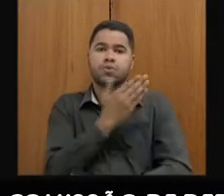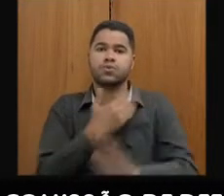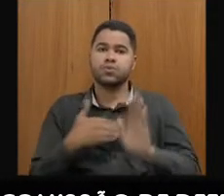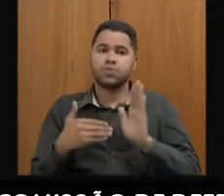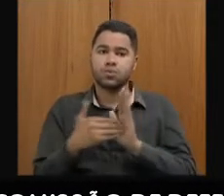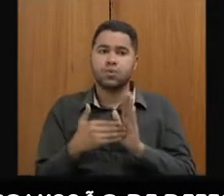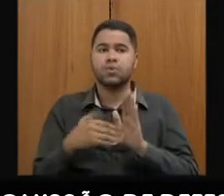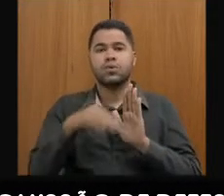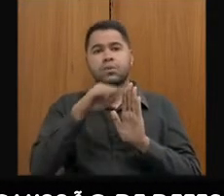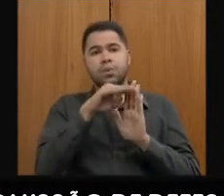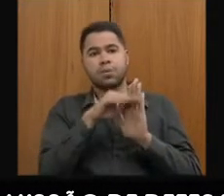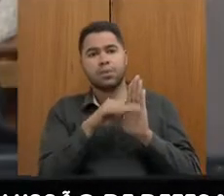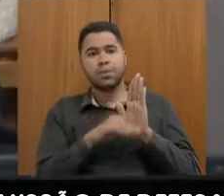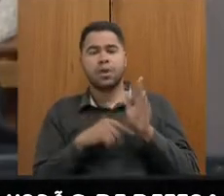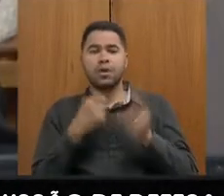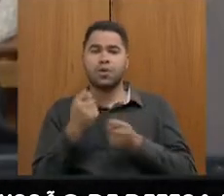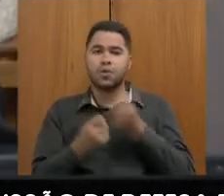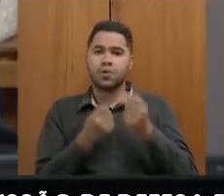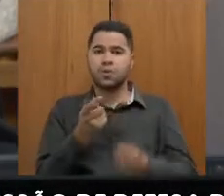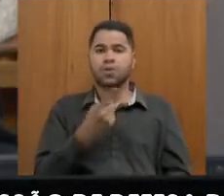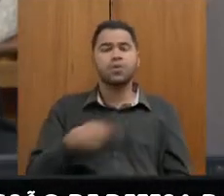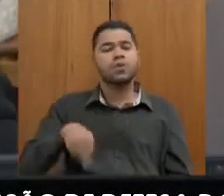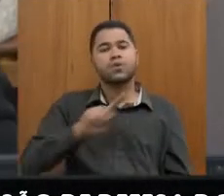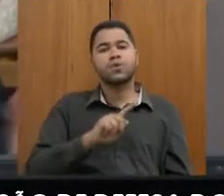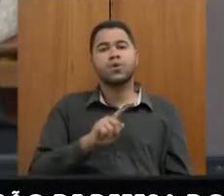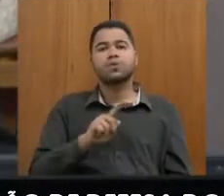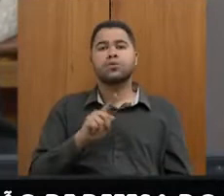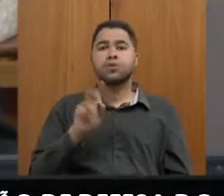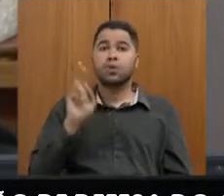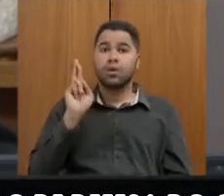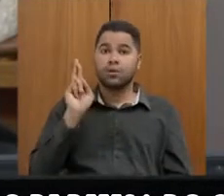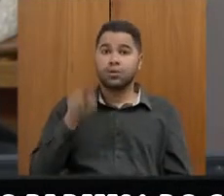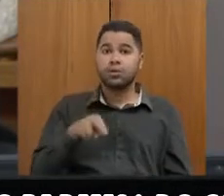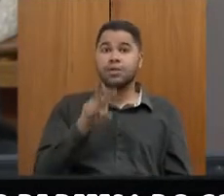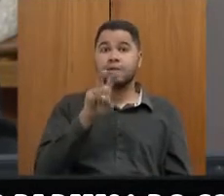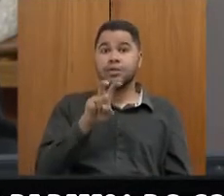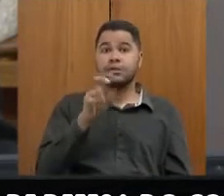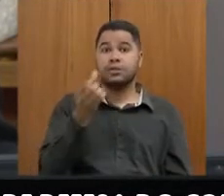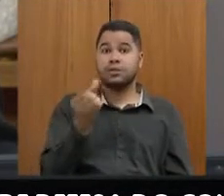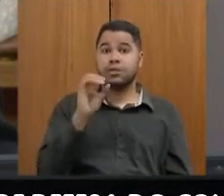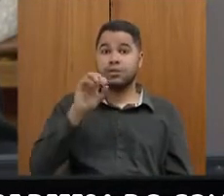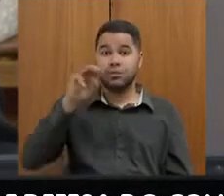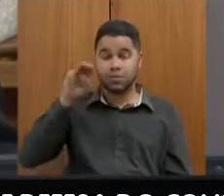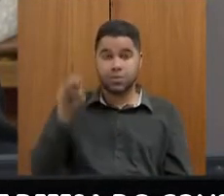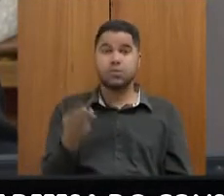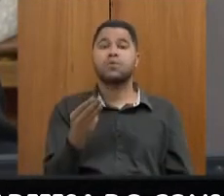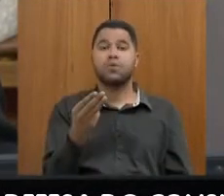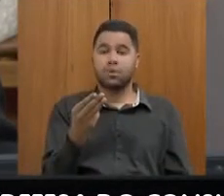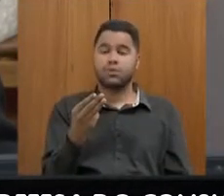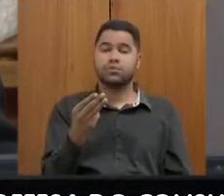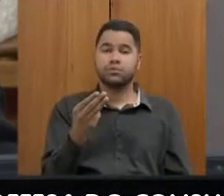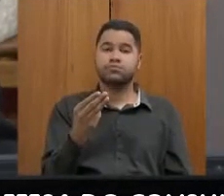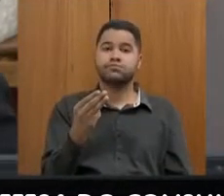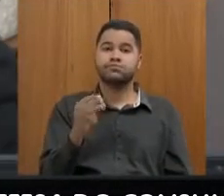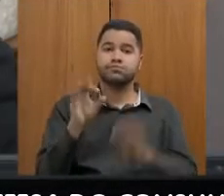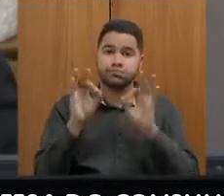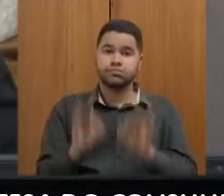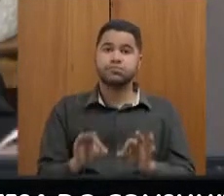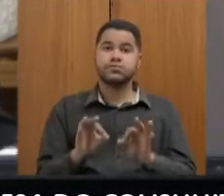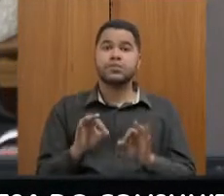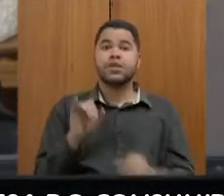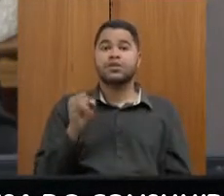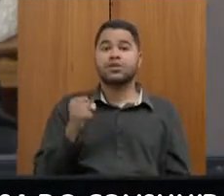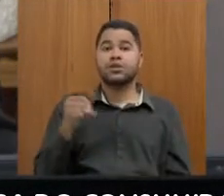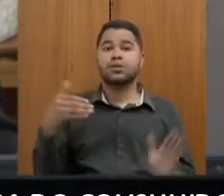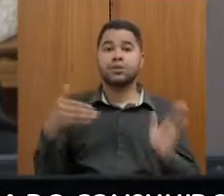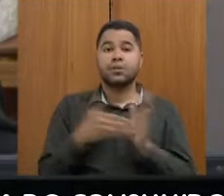cadeias econômicas. A gente fez aí, entre os resultados, fiz 560 milhões, a recuperação direta de receitas ingressadas do Corpo do Estado de janeiro,